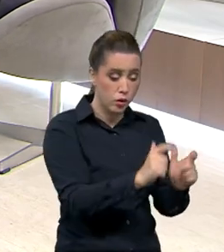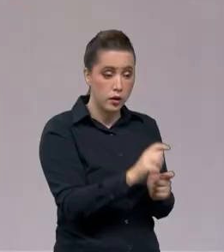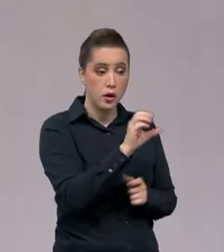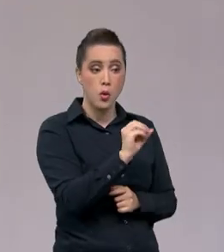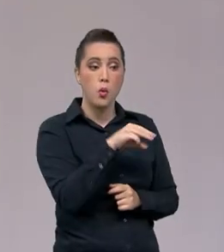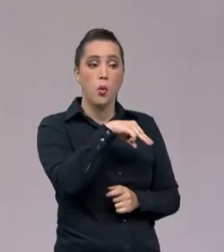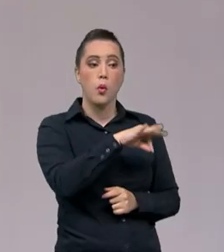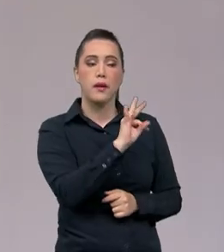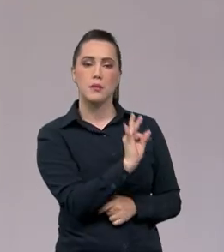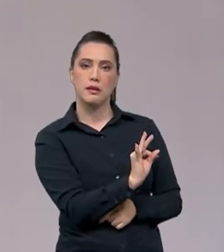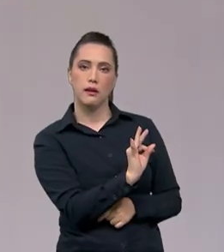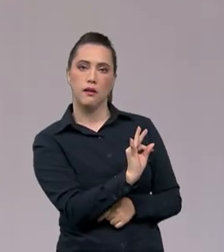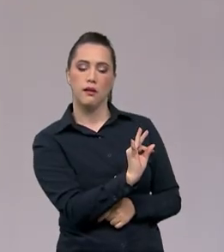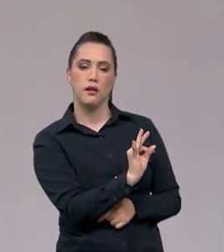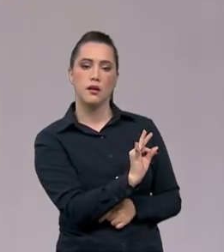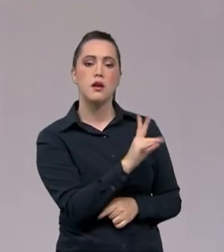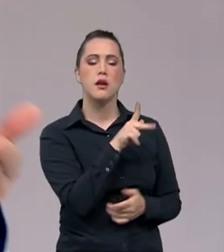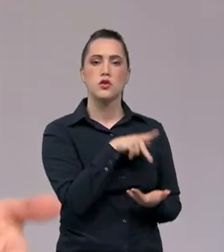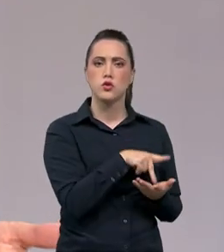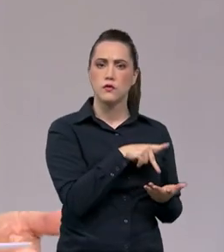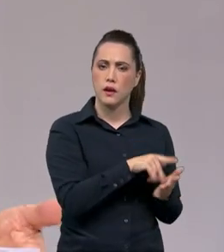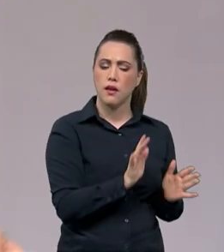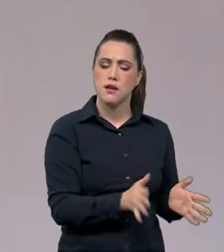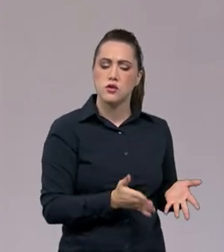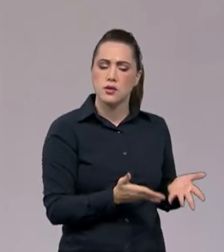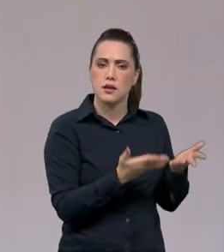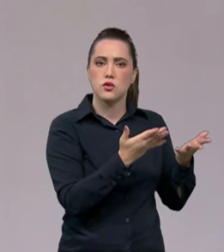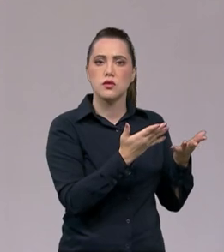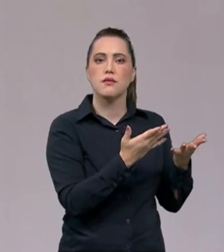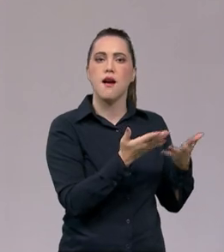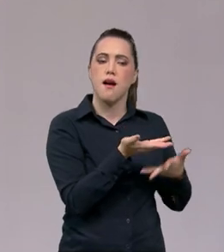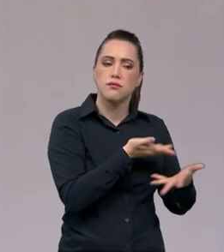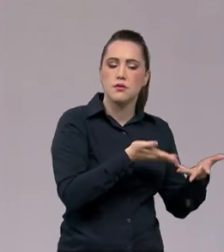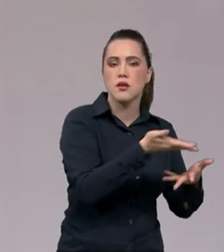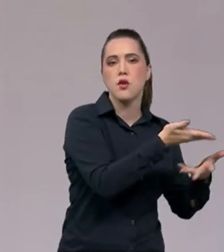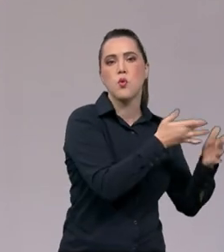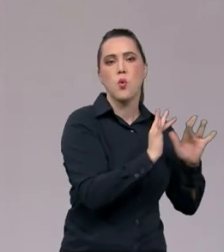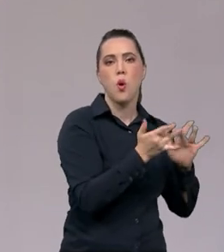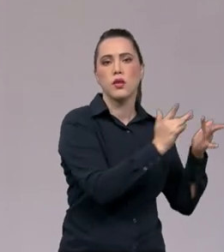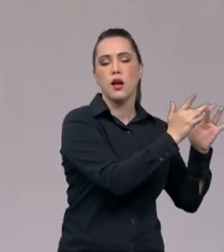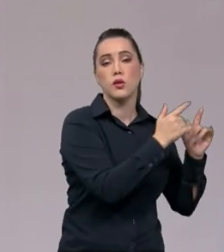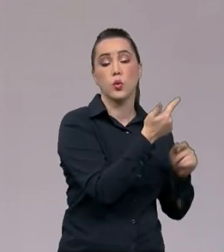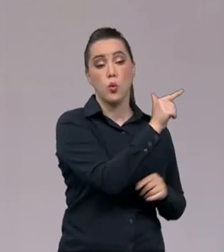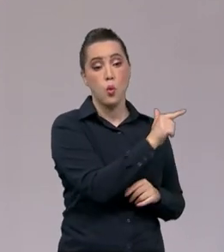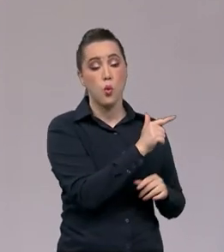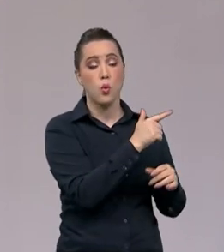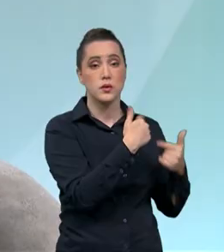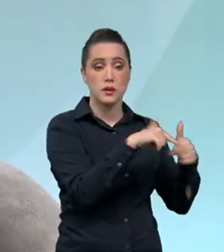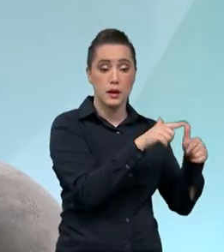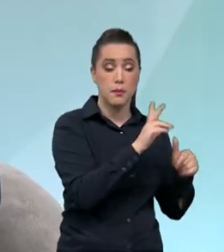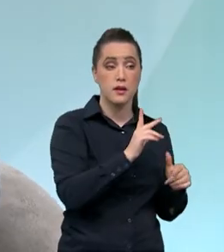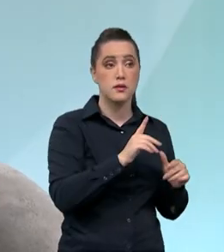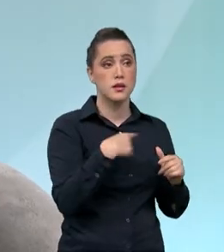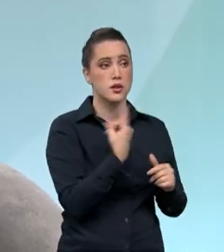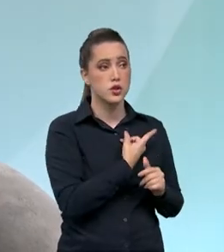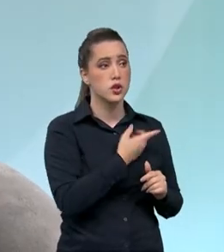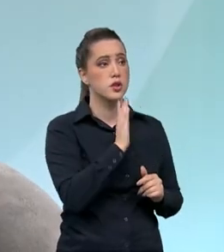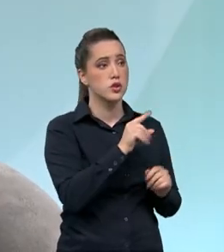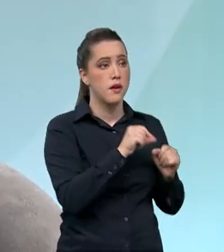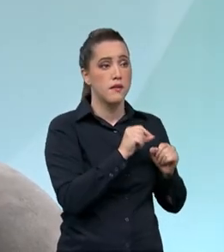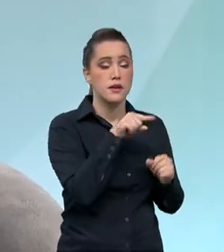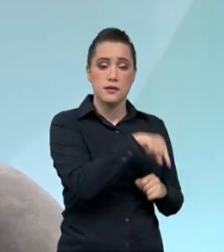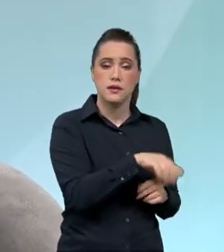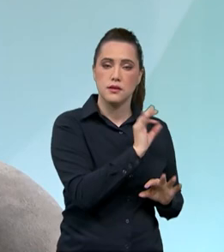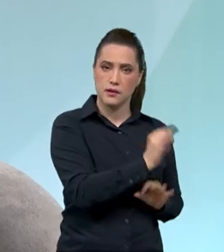OMT, na verdade, vai proporcionar uma sinergia com as ações que a gente já desenvolve por aqui, né? Sim, sim. Até porque, assim,